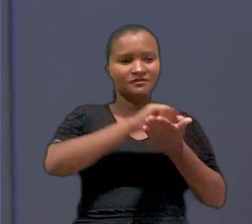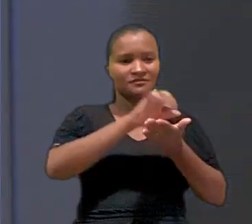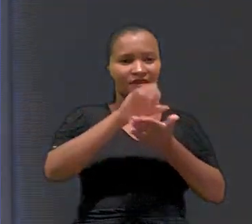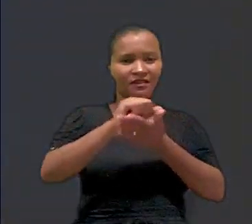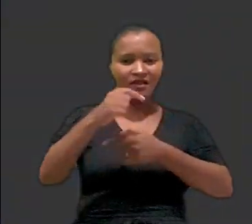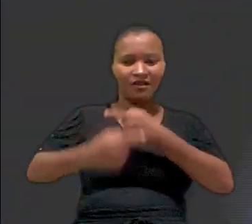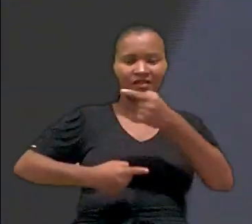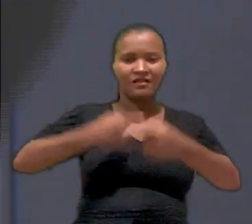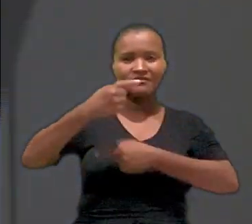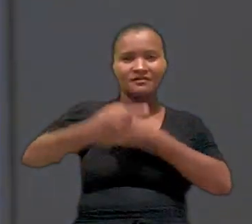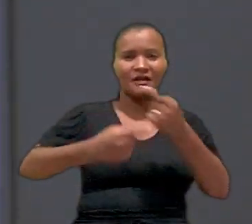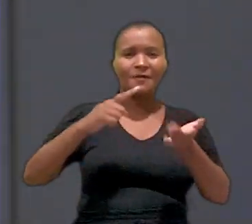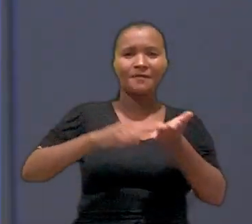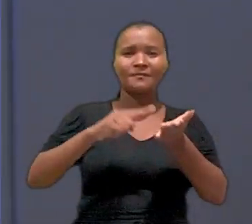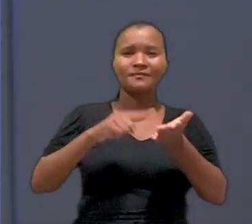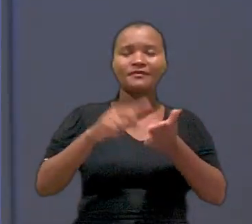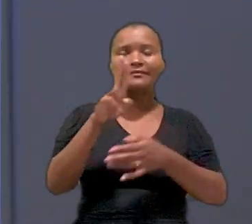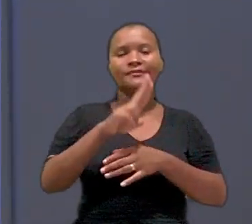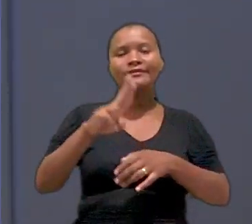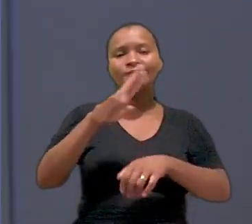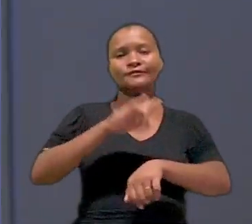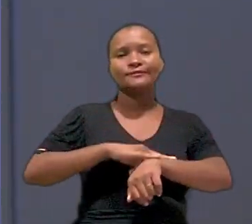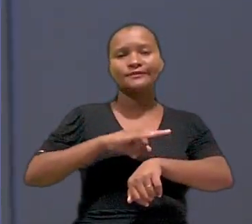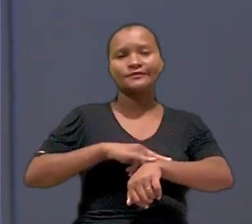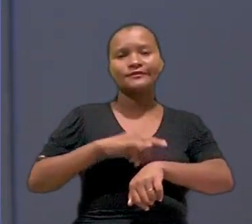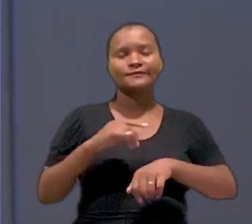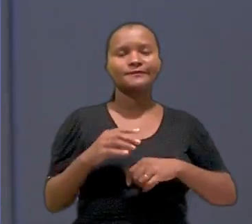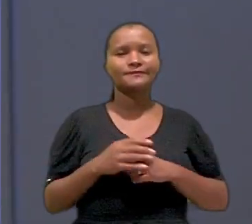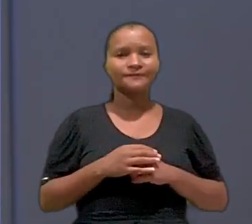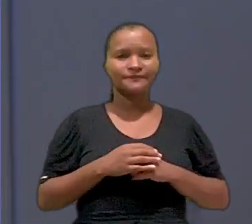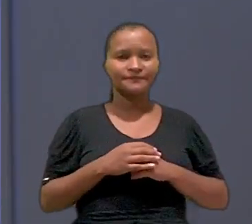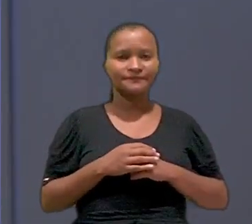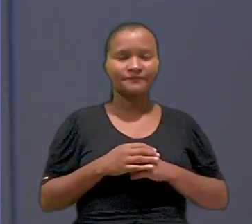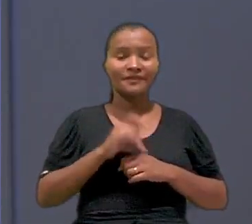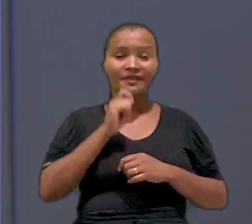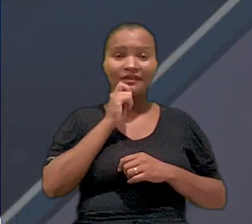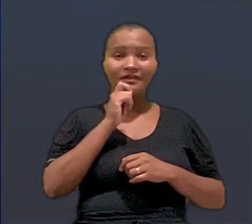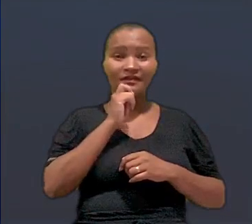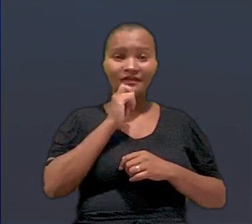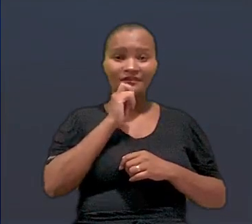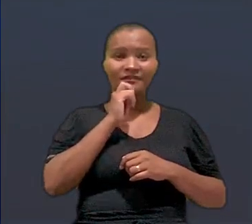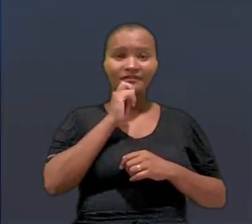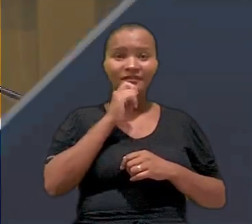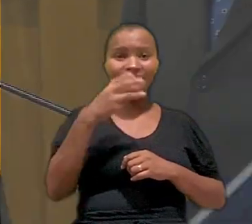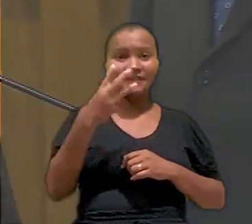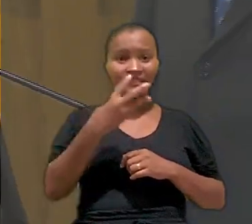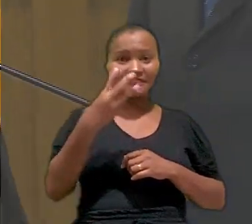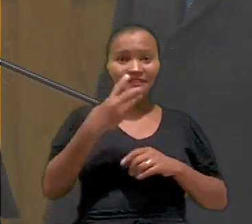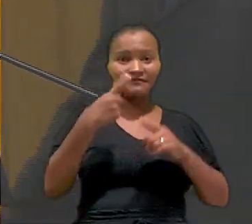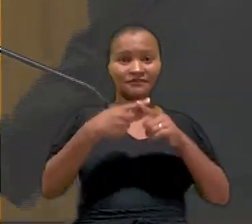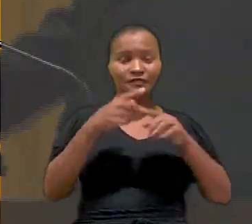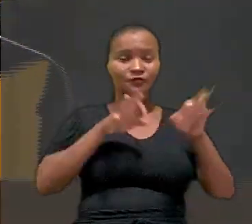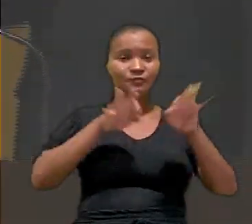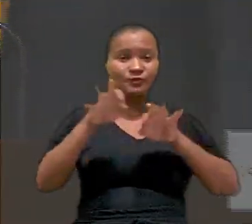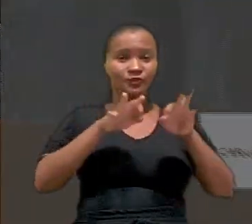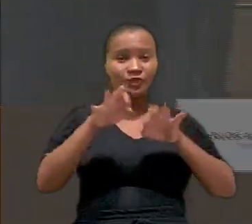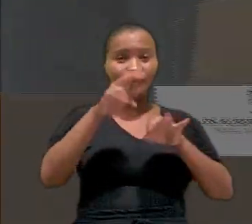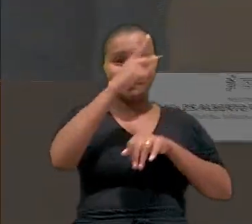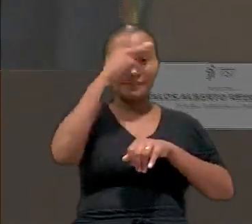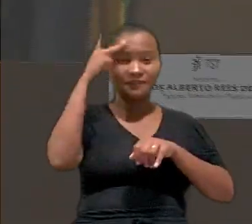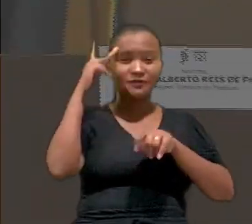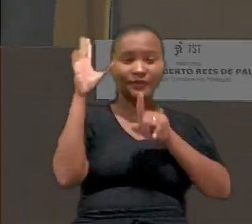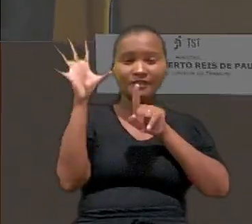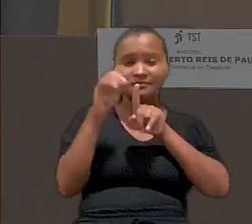Empresa condenada por instalar catraca com biometria para uso de banheiro. E ainda, terceira